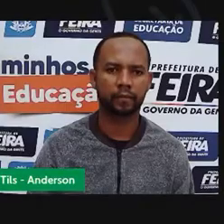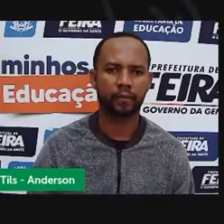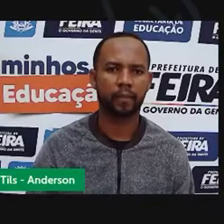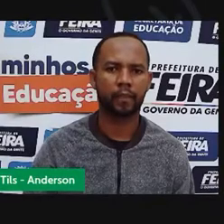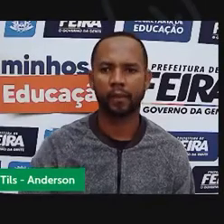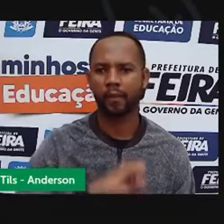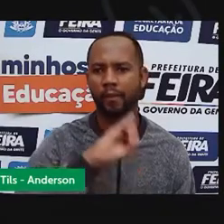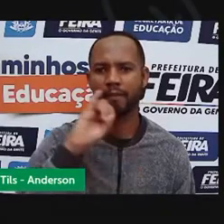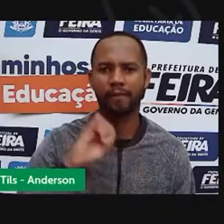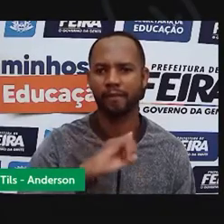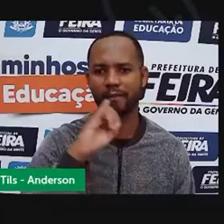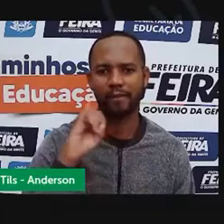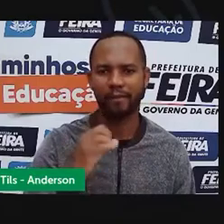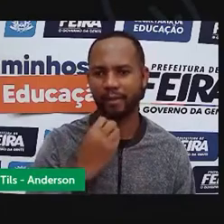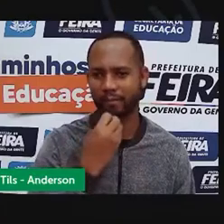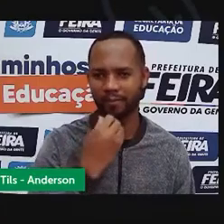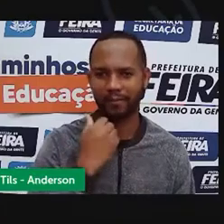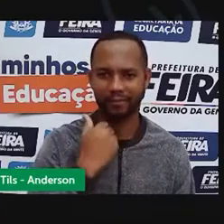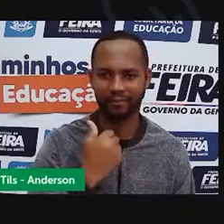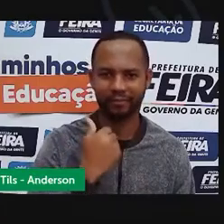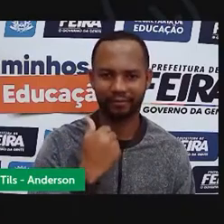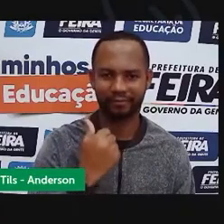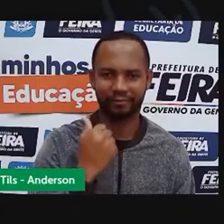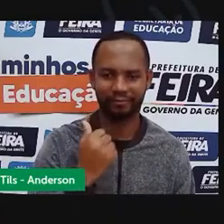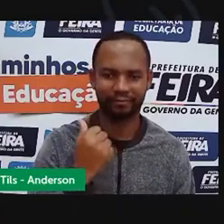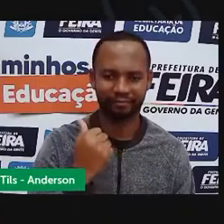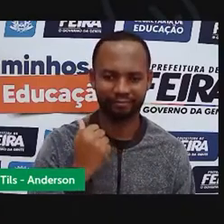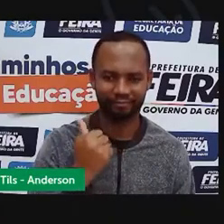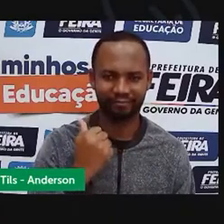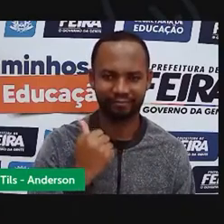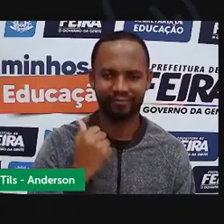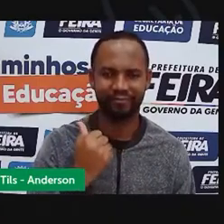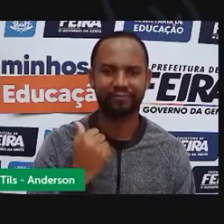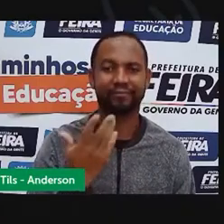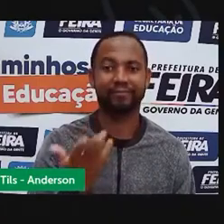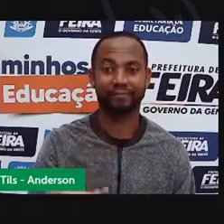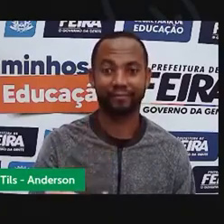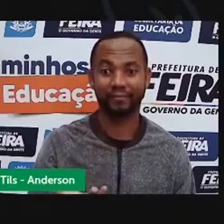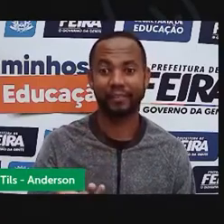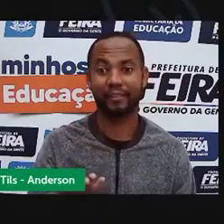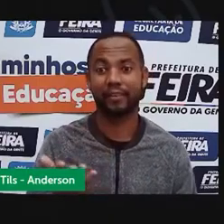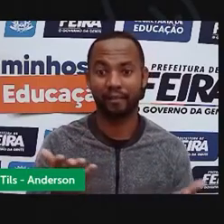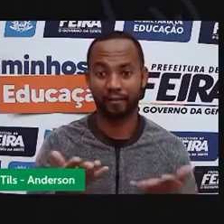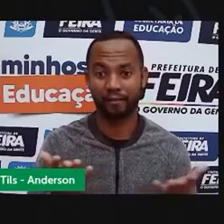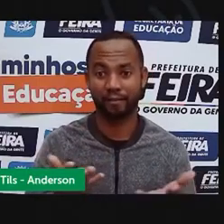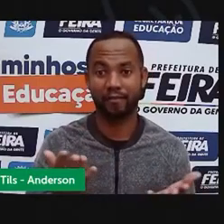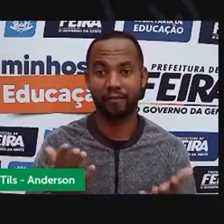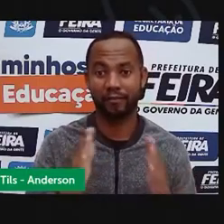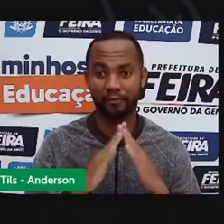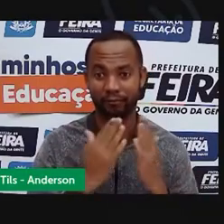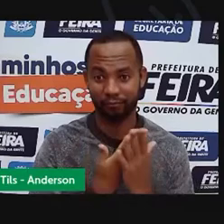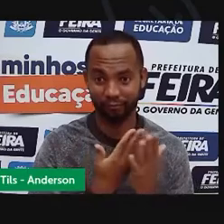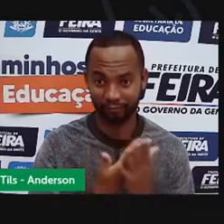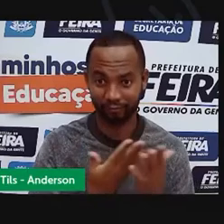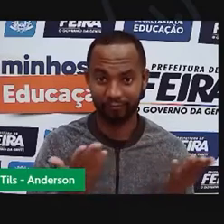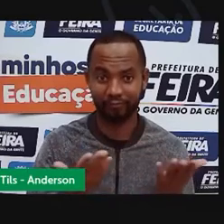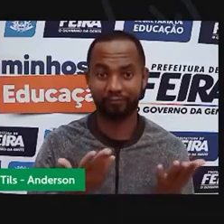Olá, amores! Tudo bem com vocês? E vamos para mais uma aula. Vamos lá?